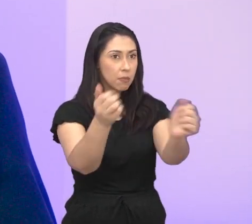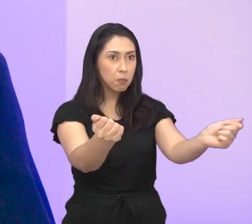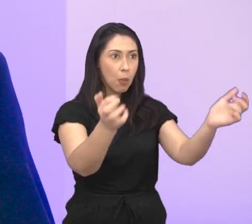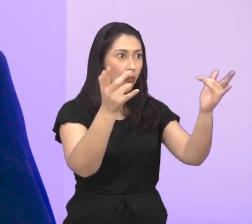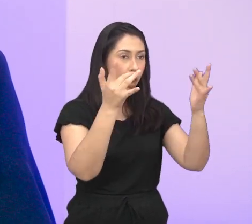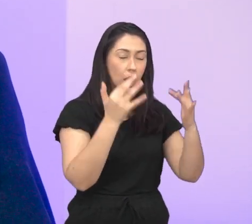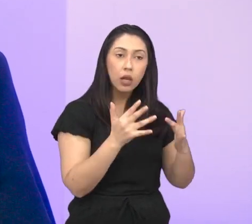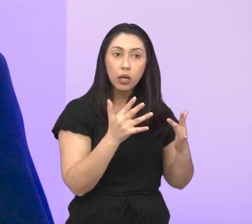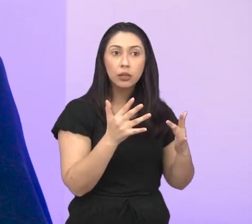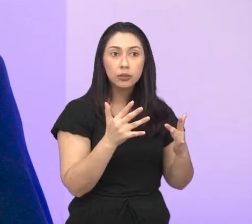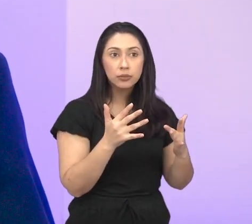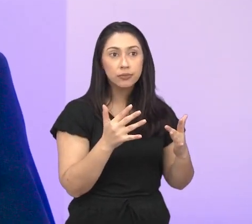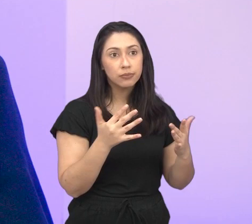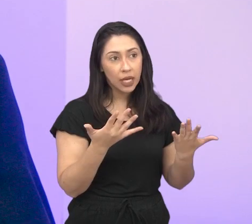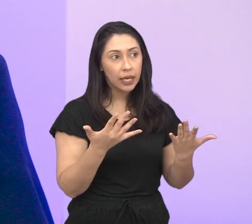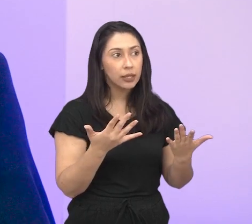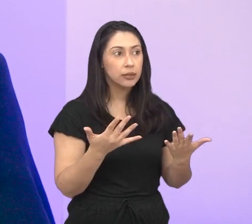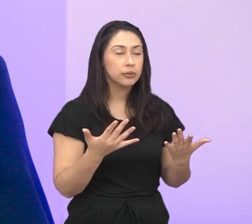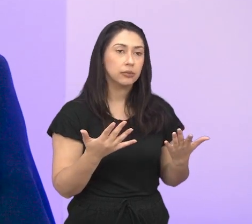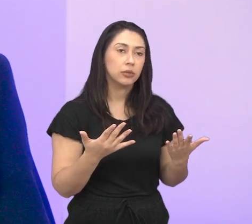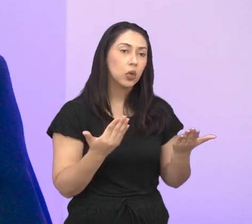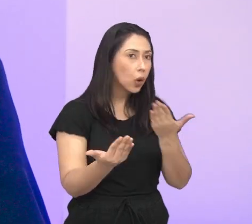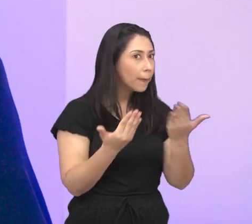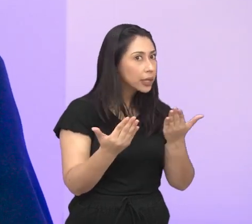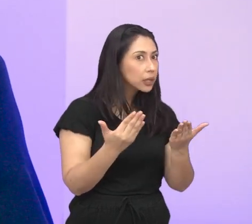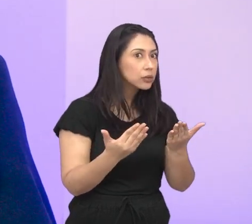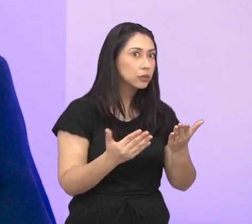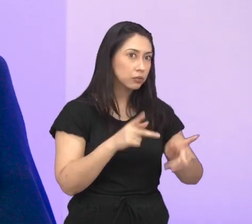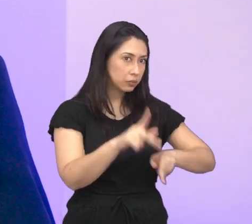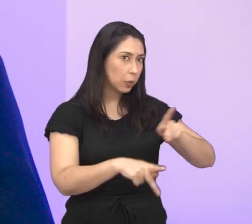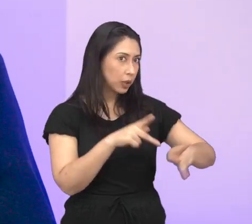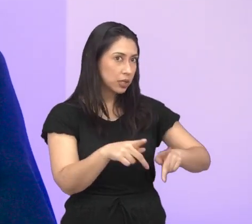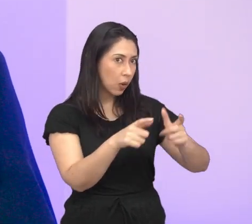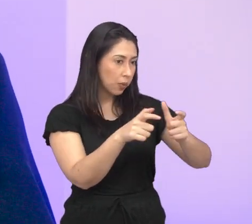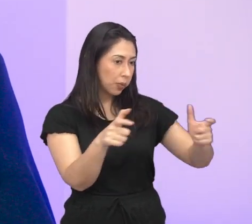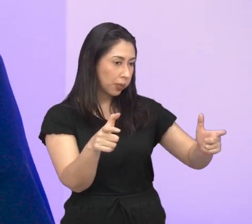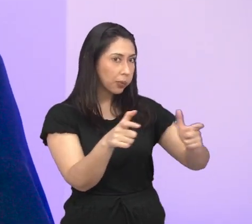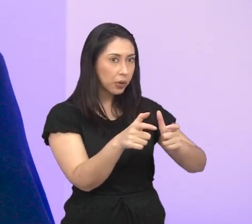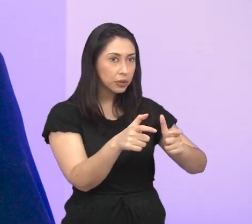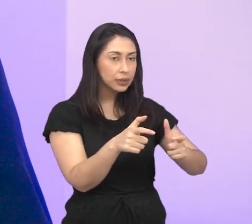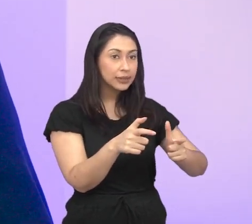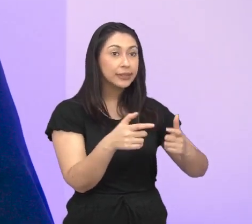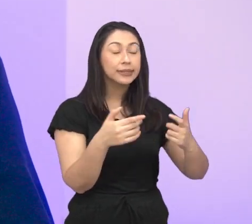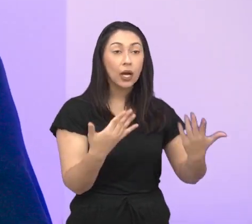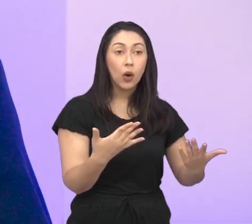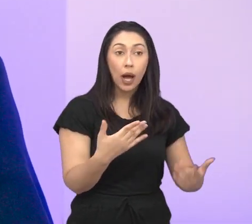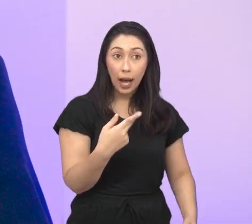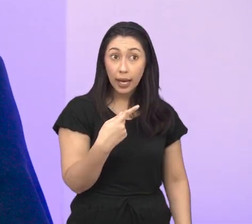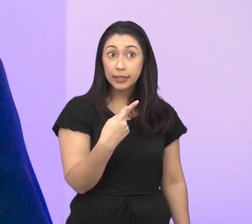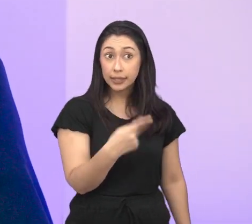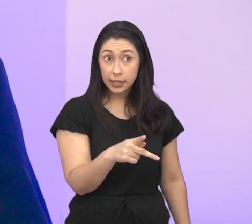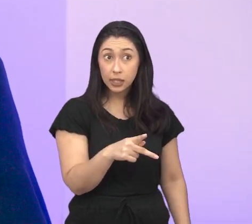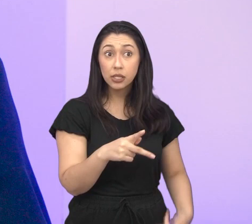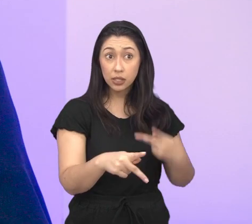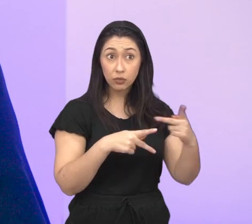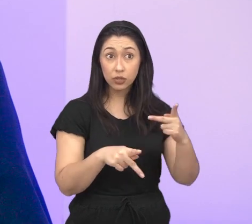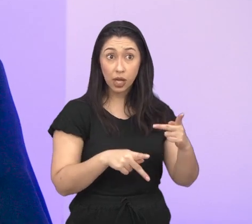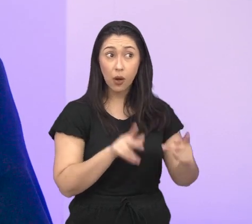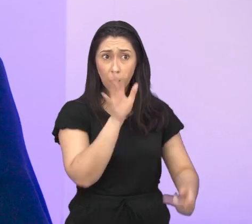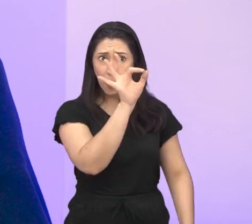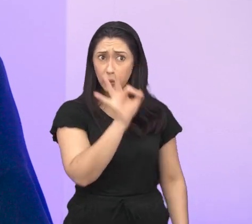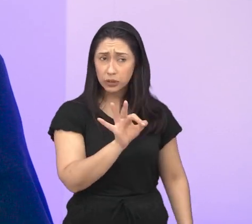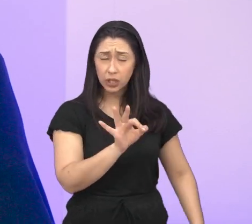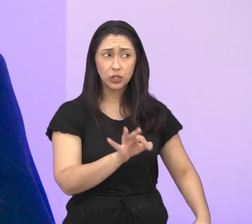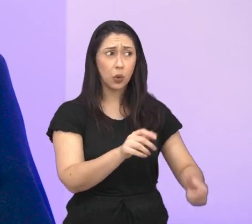cidade demográfica, né? Em relação à nossa população. Mas o percentual de estrangeiros que São José recebe é muito